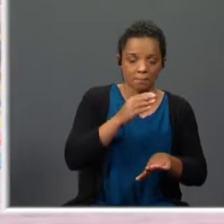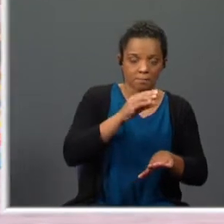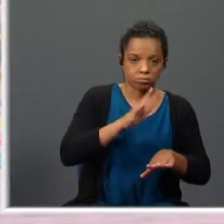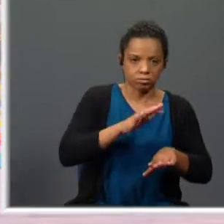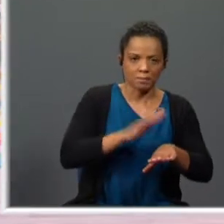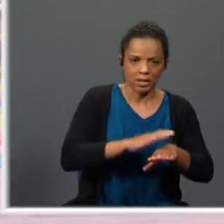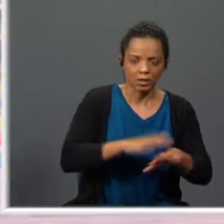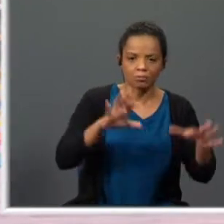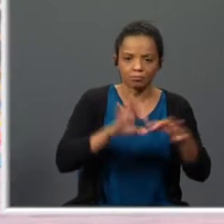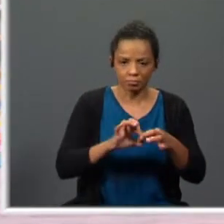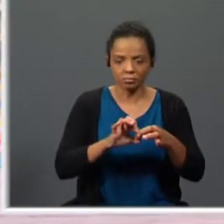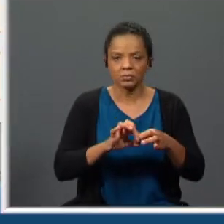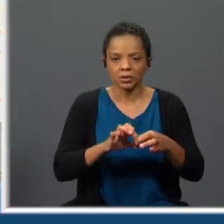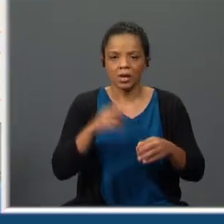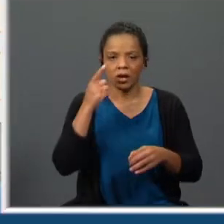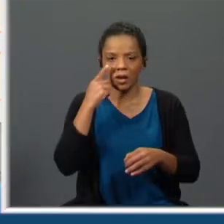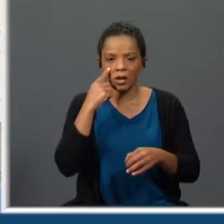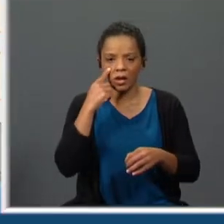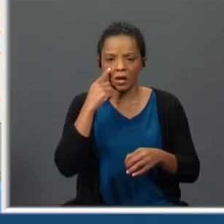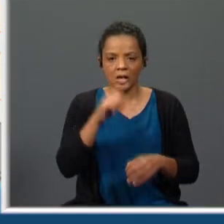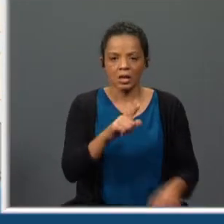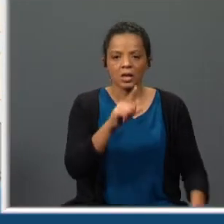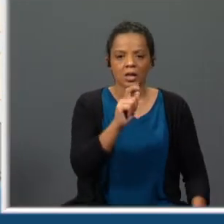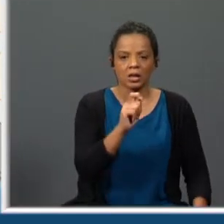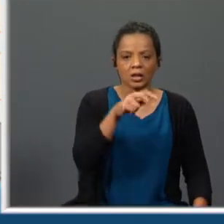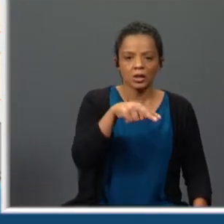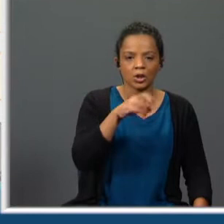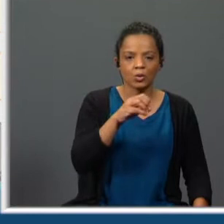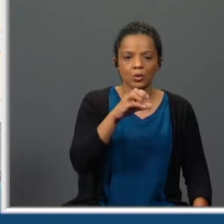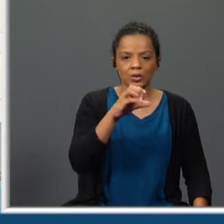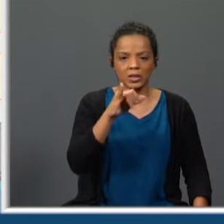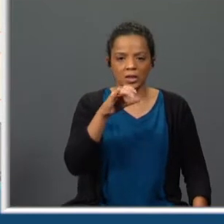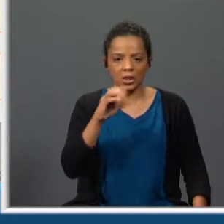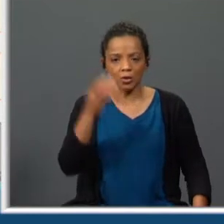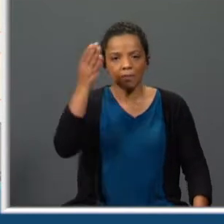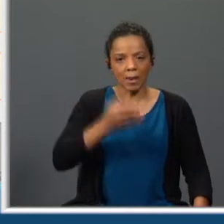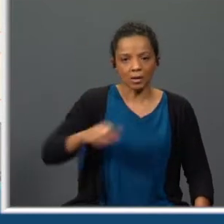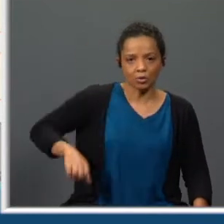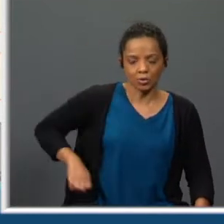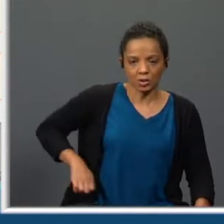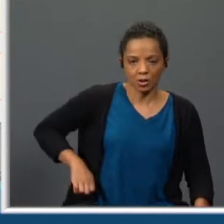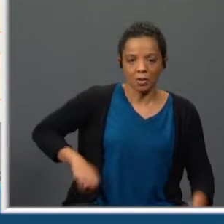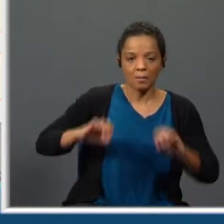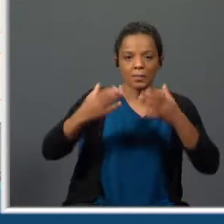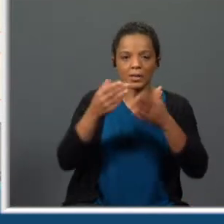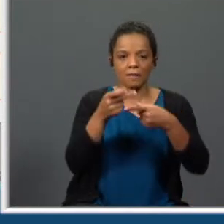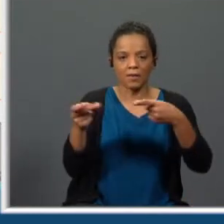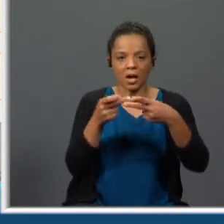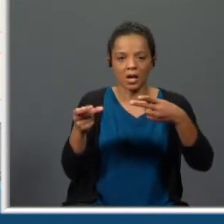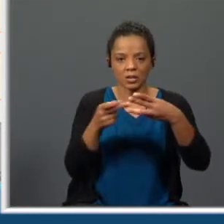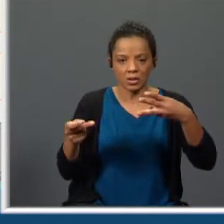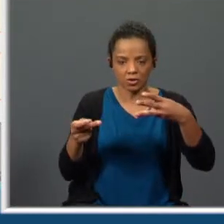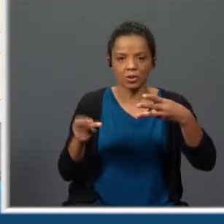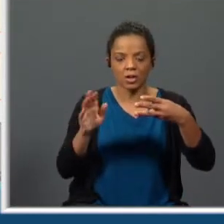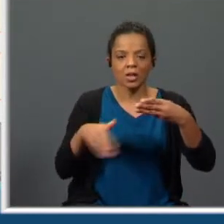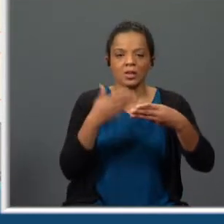lenocínio barra prostituição que vai exatamente para aqueles primeiros versos que aludem à